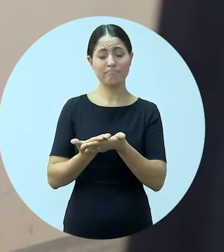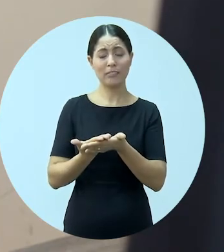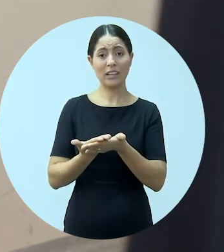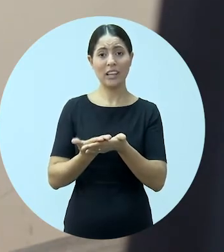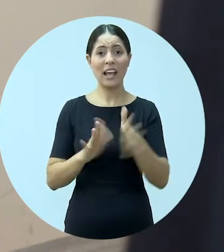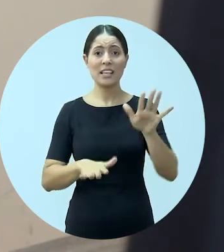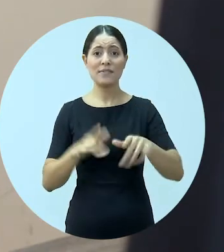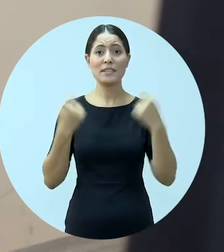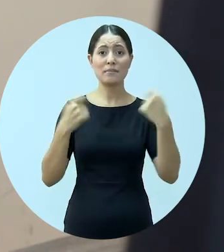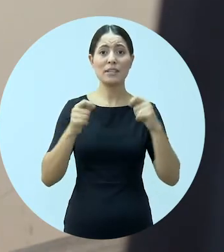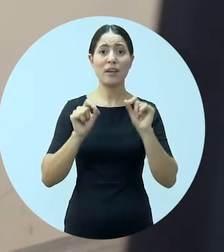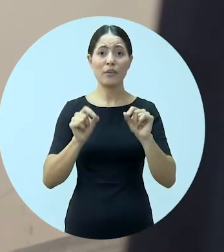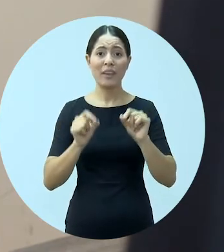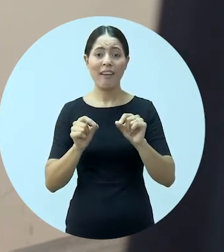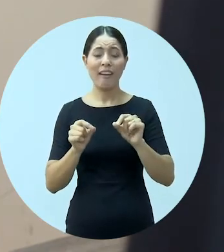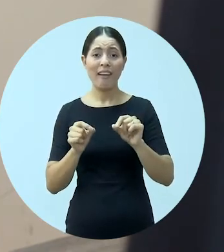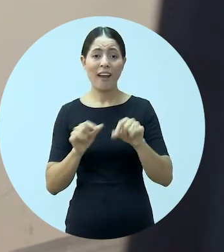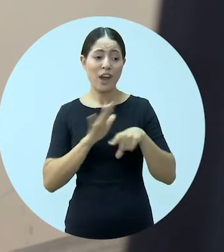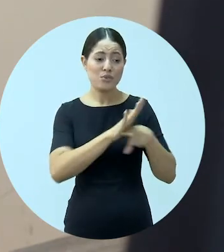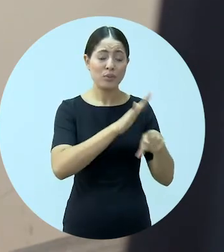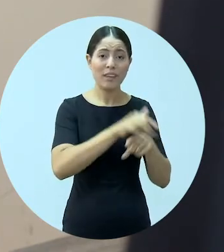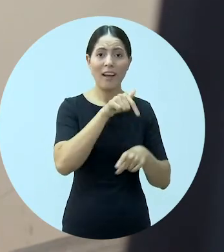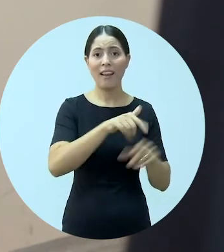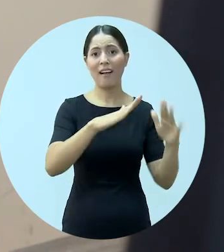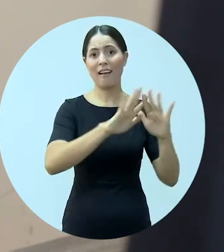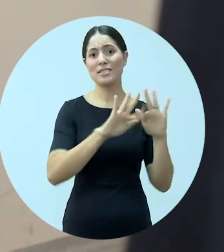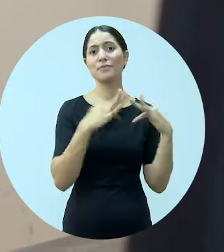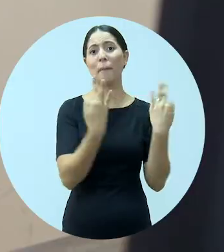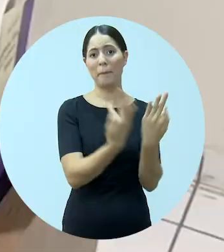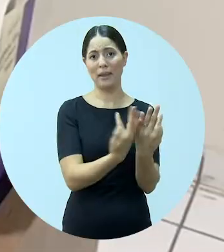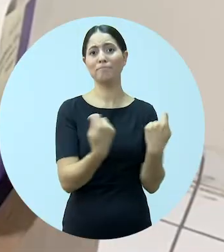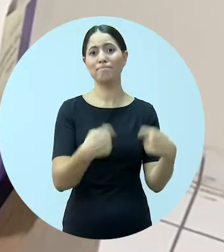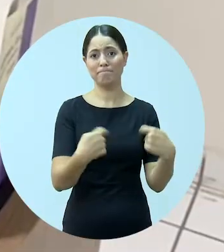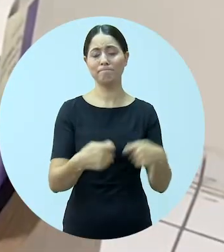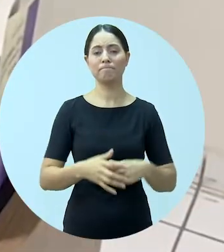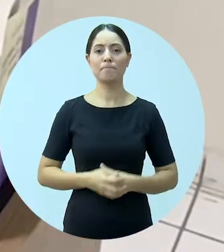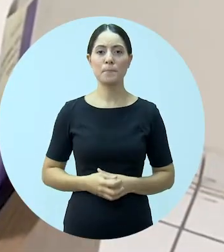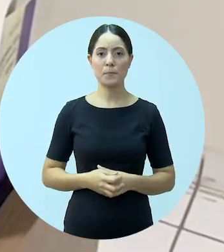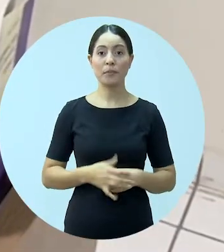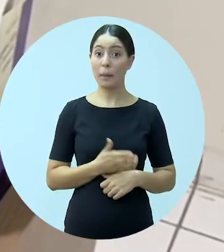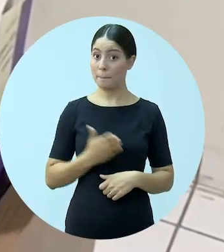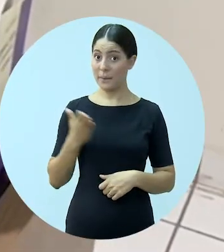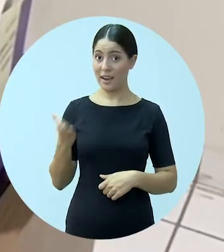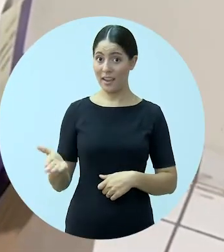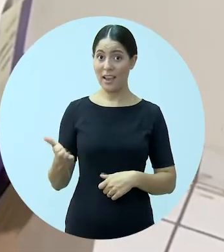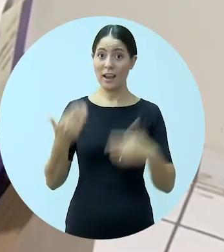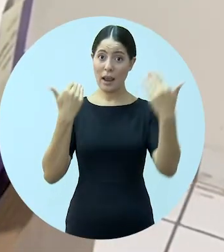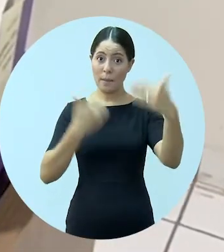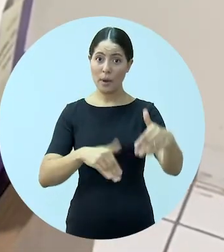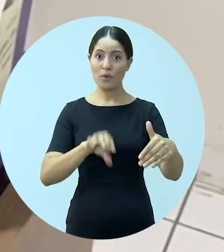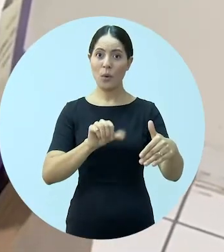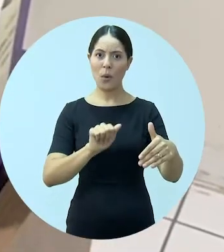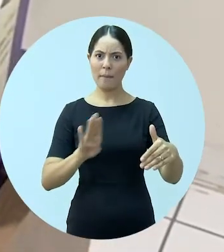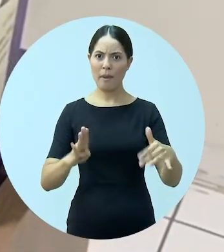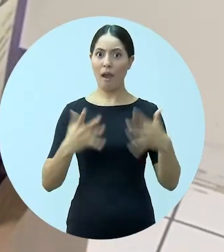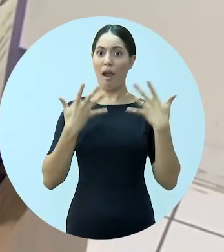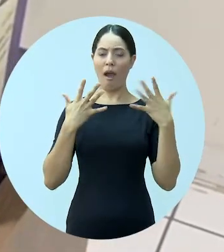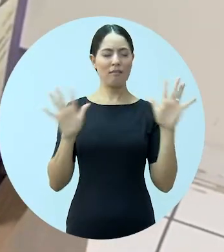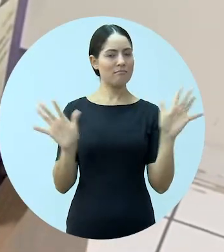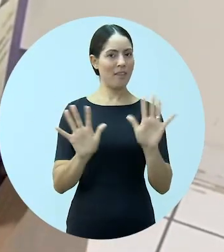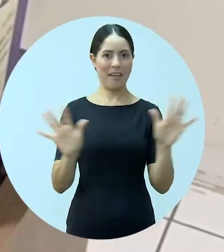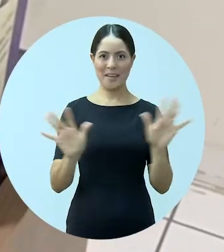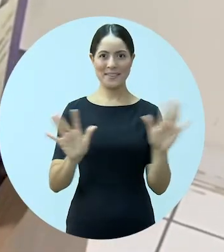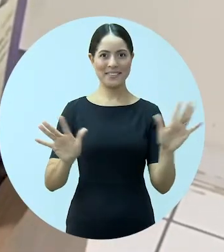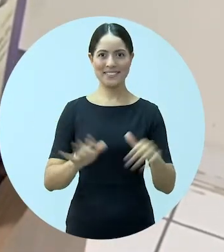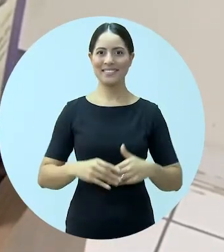buscar ajudar dentro de casa também, né? Para o jovem advogado, a prova do exame de ordem